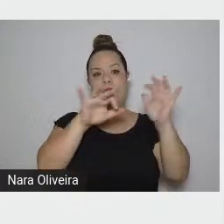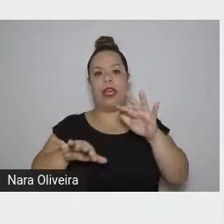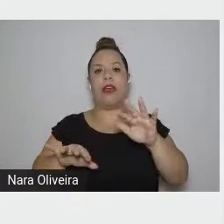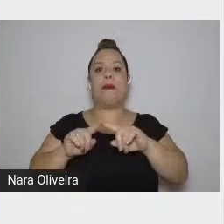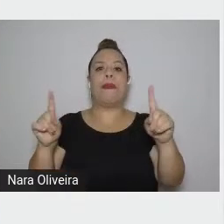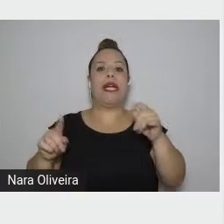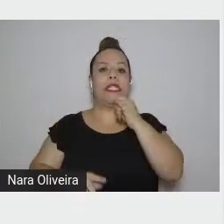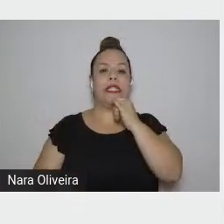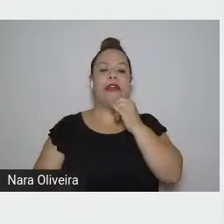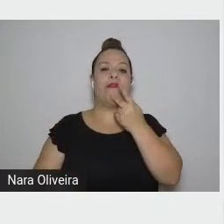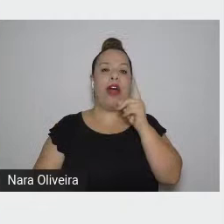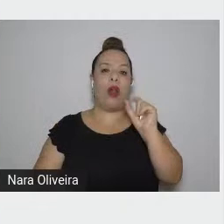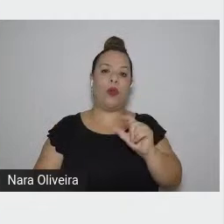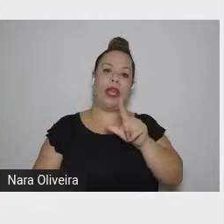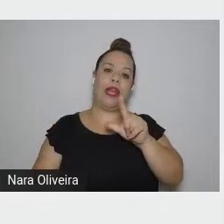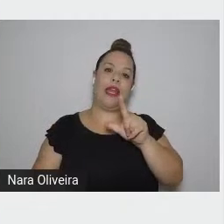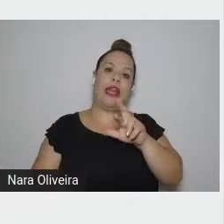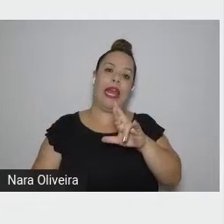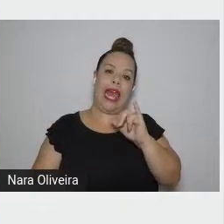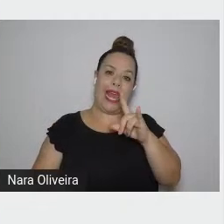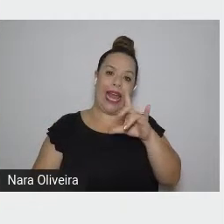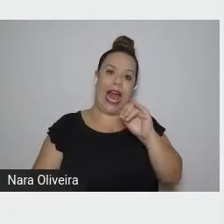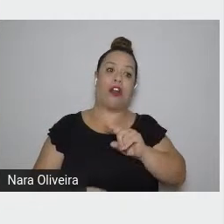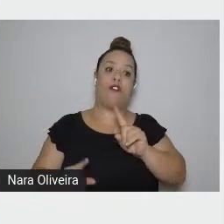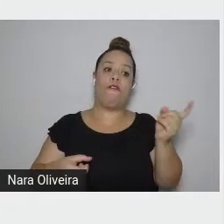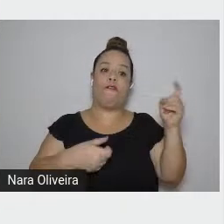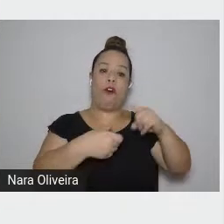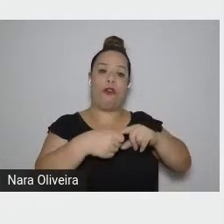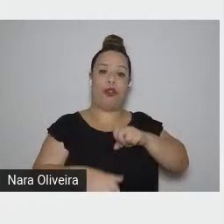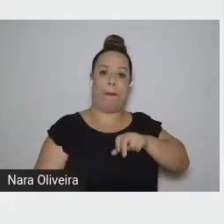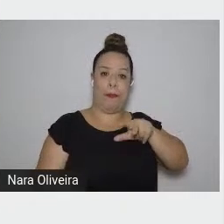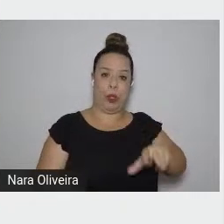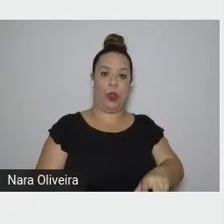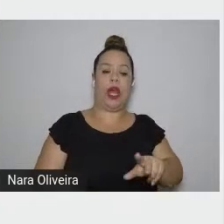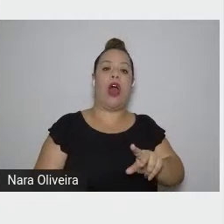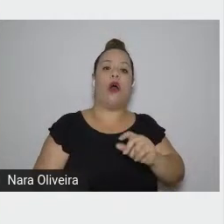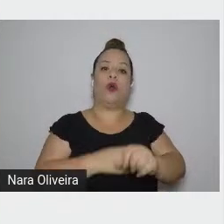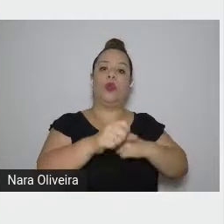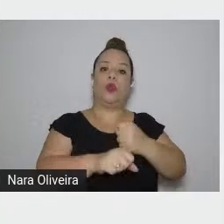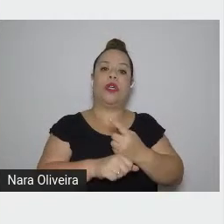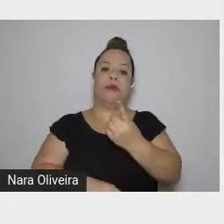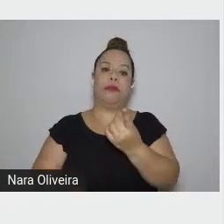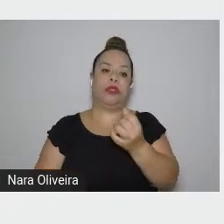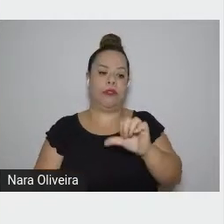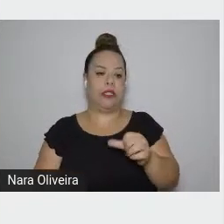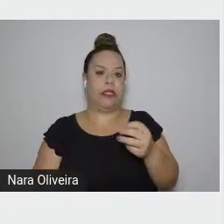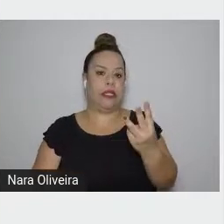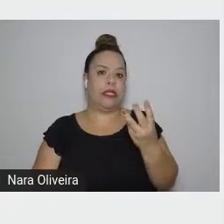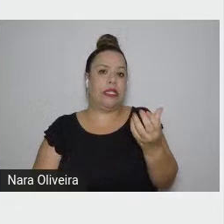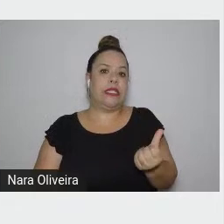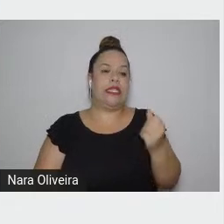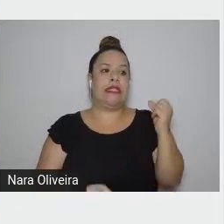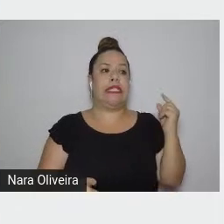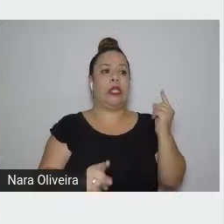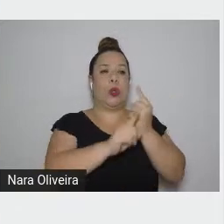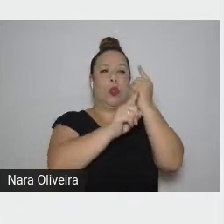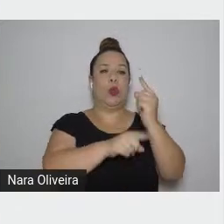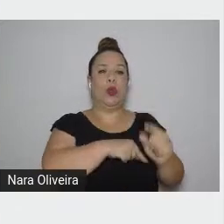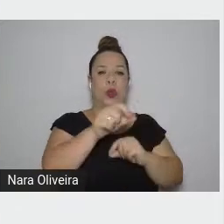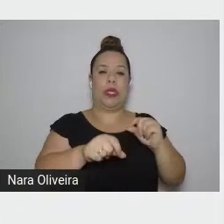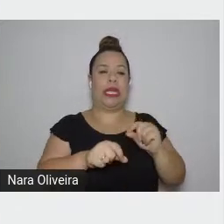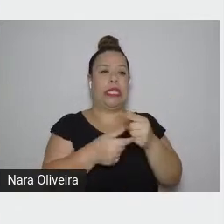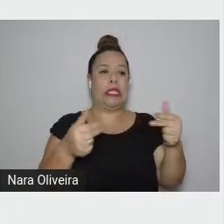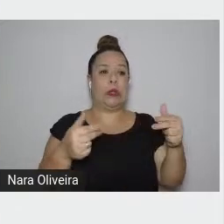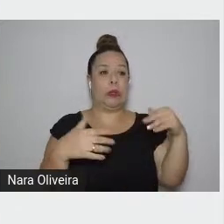1936 e encontra essa situação terrível na Europa,